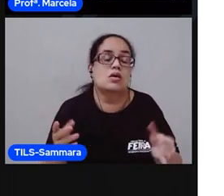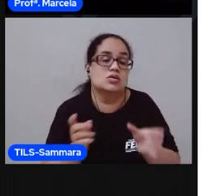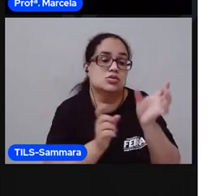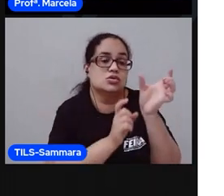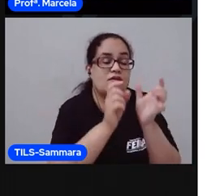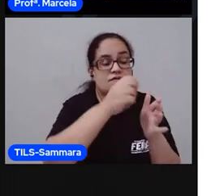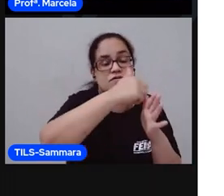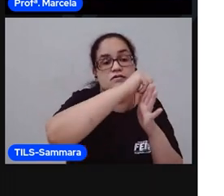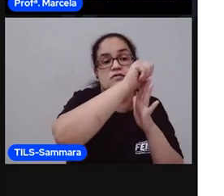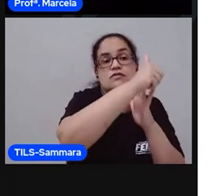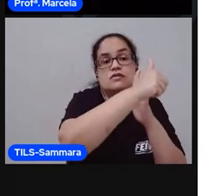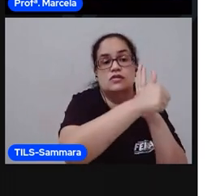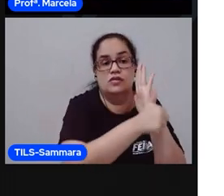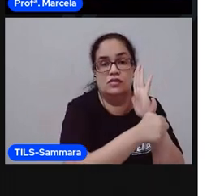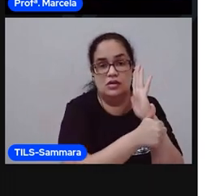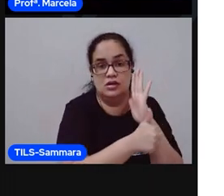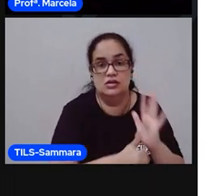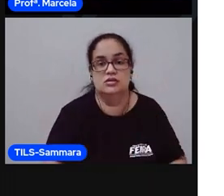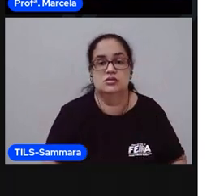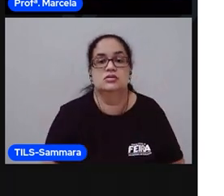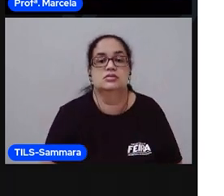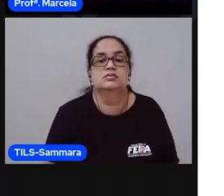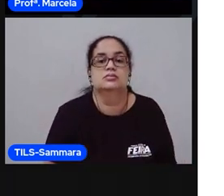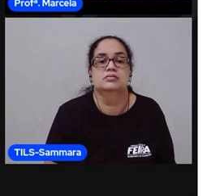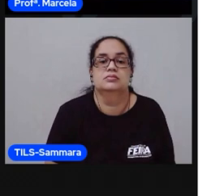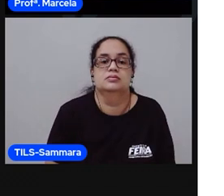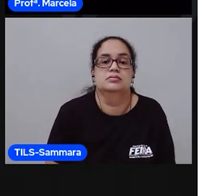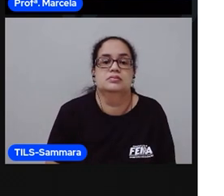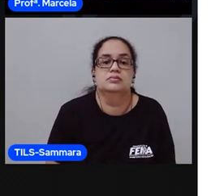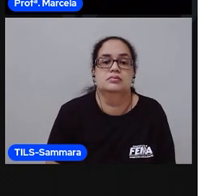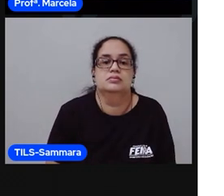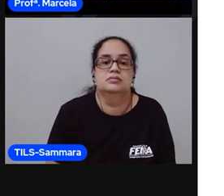vogais? Gente.